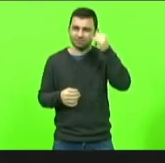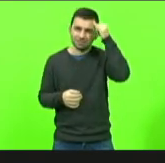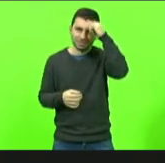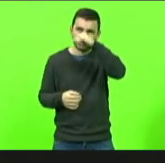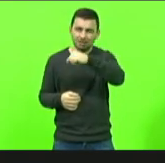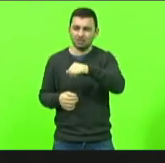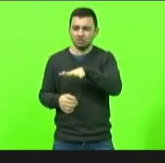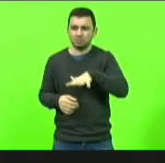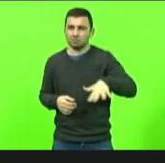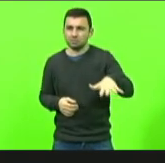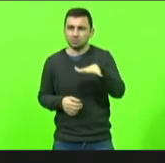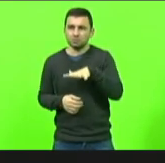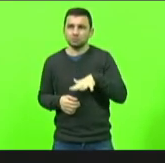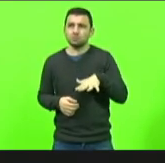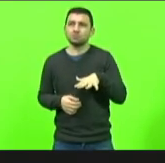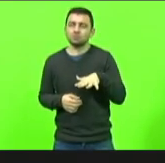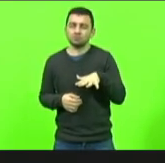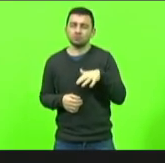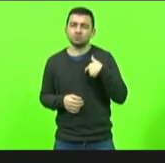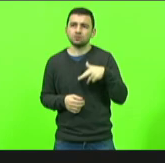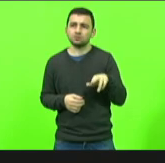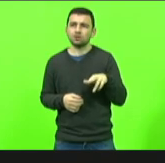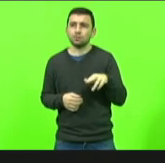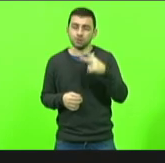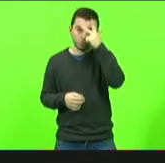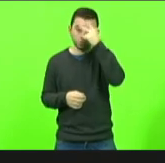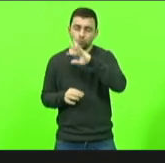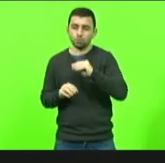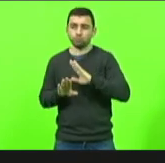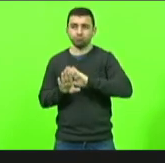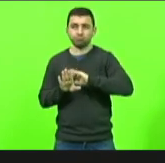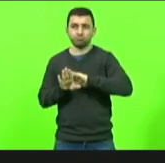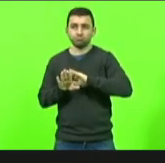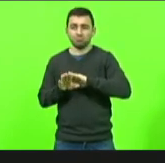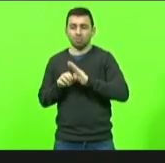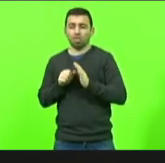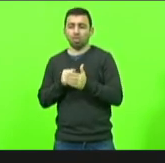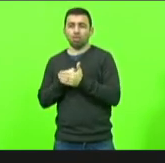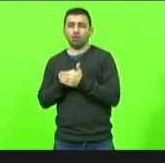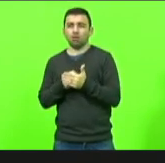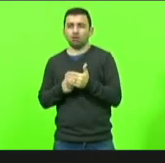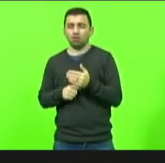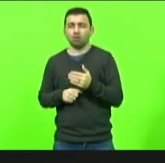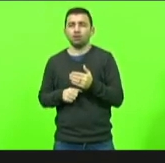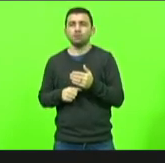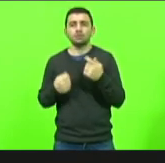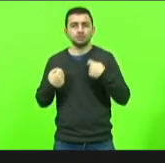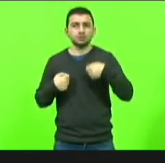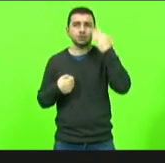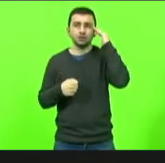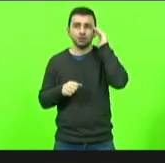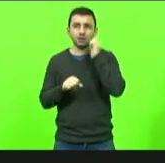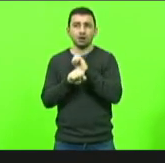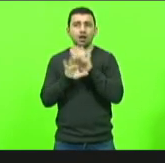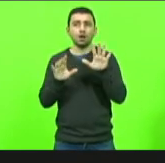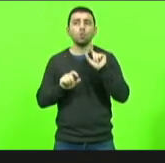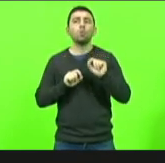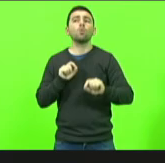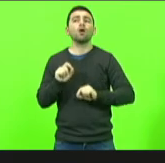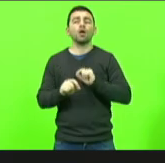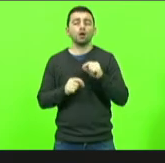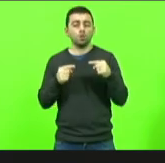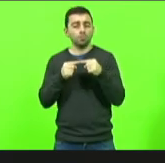essas pessoas que se escondem atrás da bandeira da tolerância elas tem que entender um pouquinho o que é tolerar